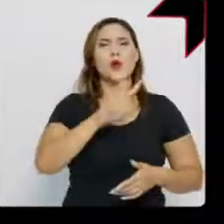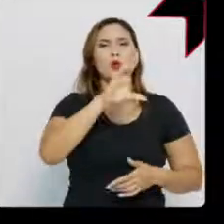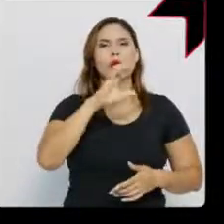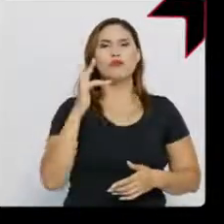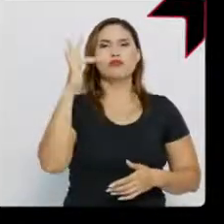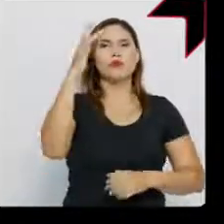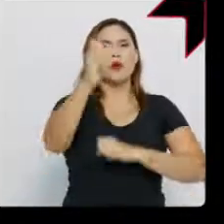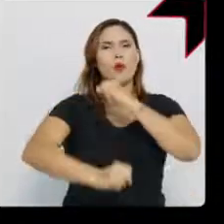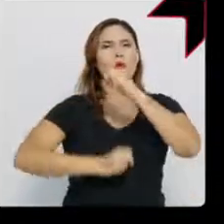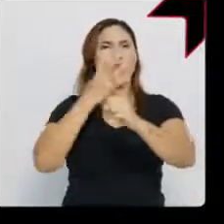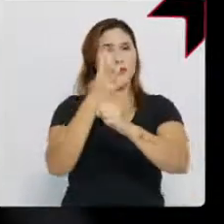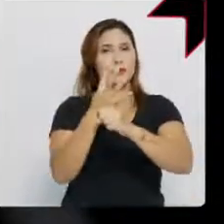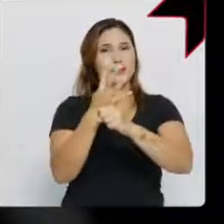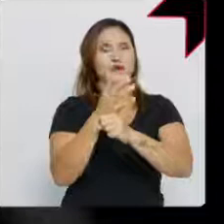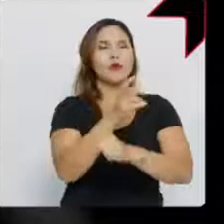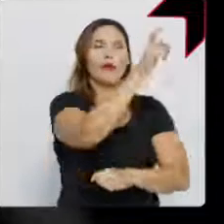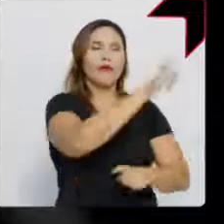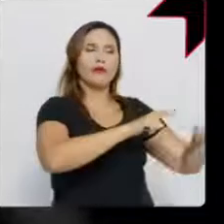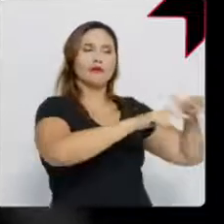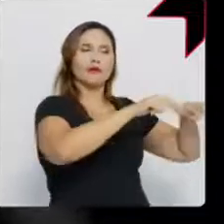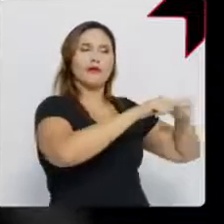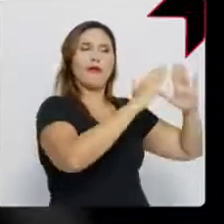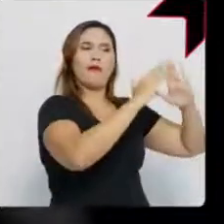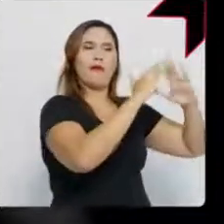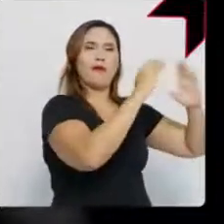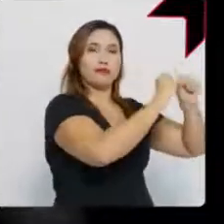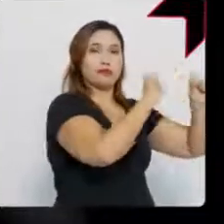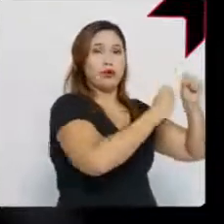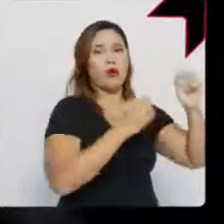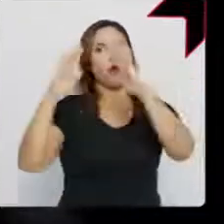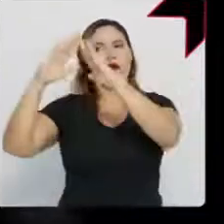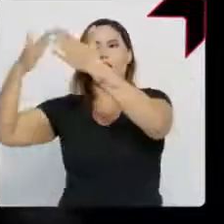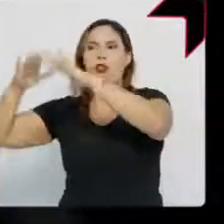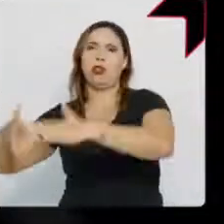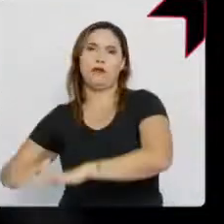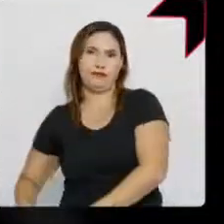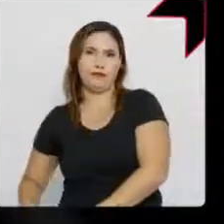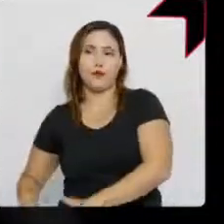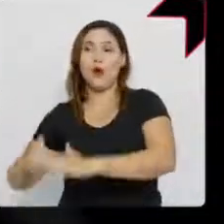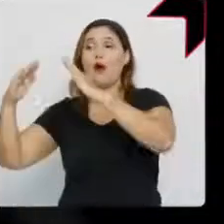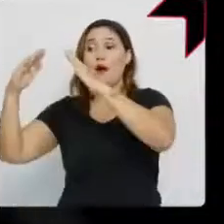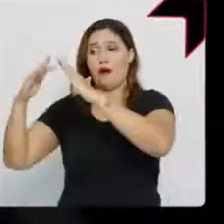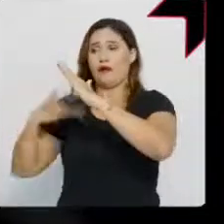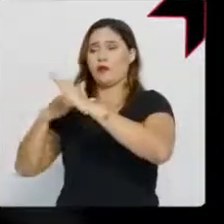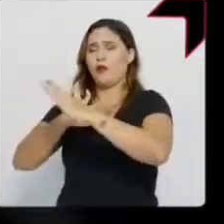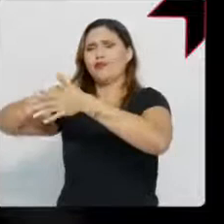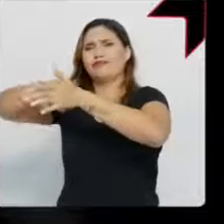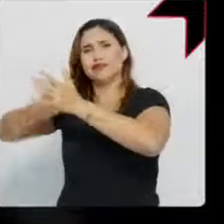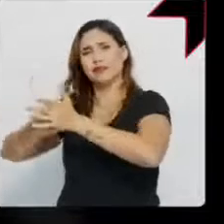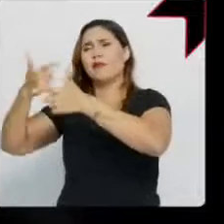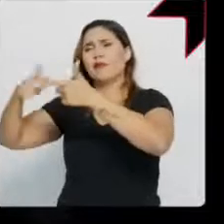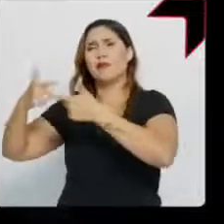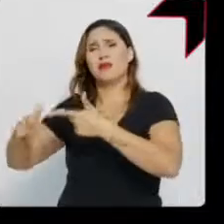pelos próximos quatro anos? O que construiu casas ou o que derruba casas? O que fecha postos e deixa a saúde